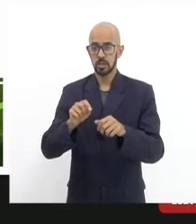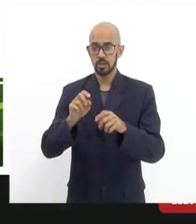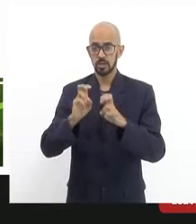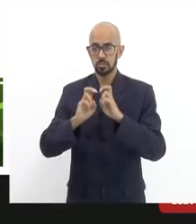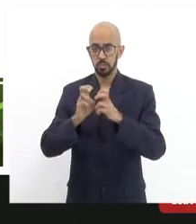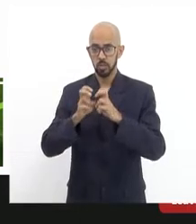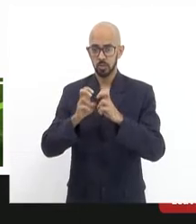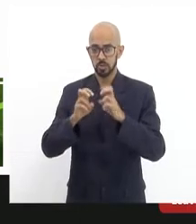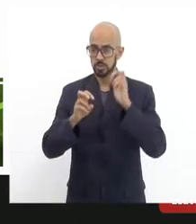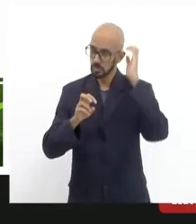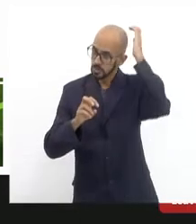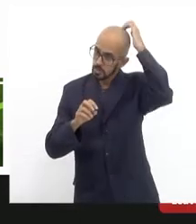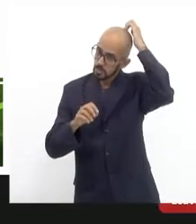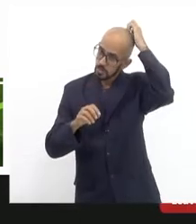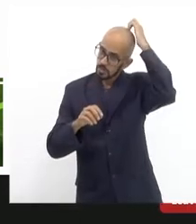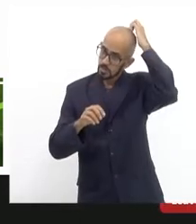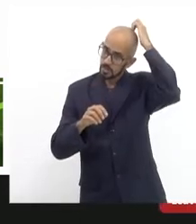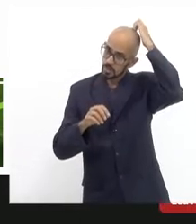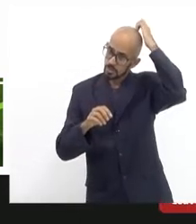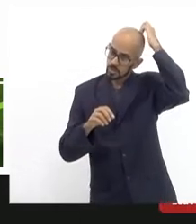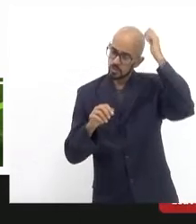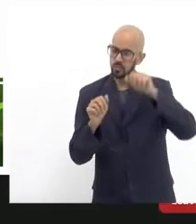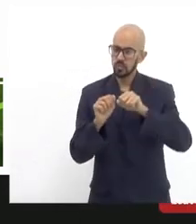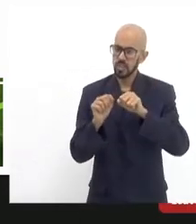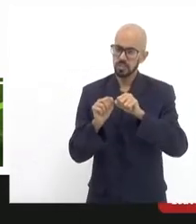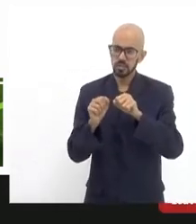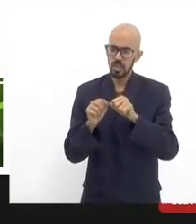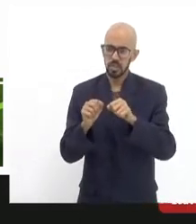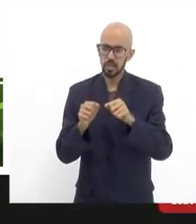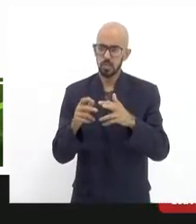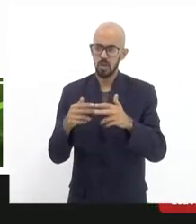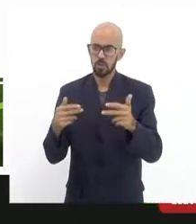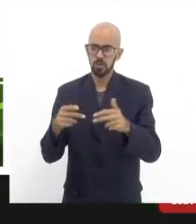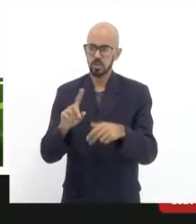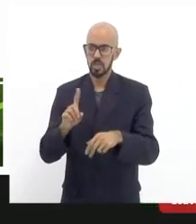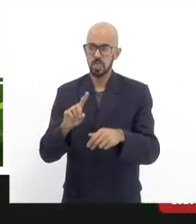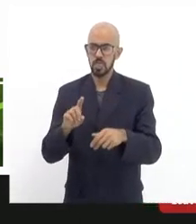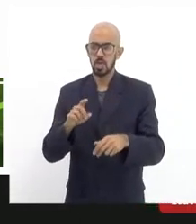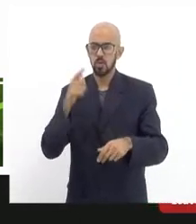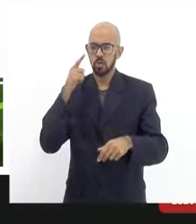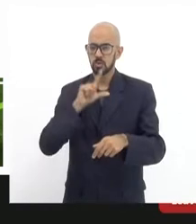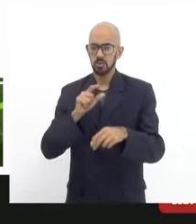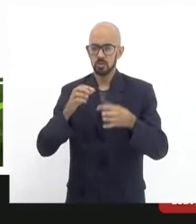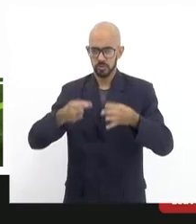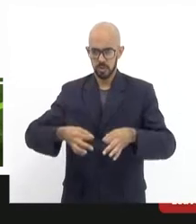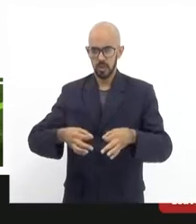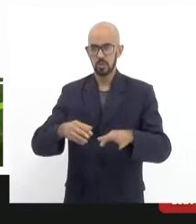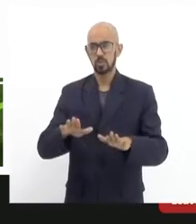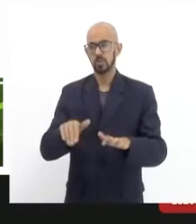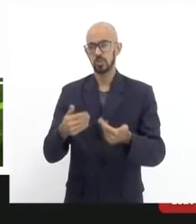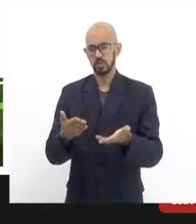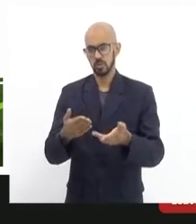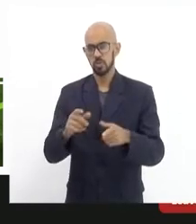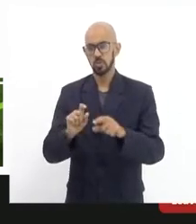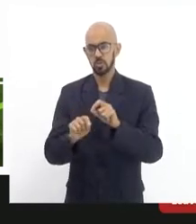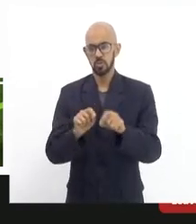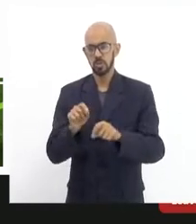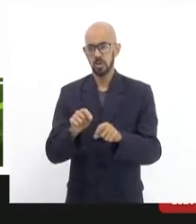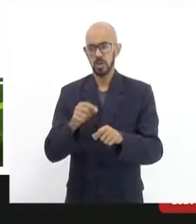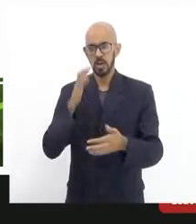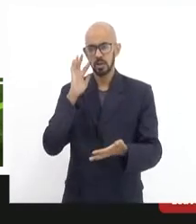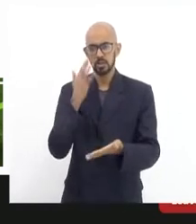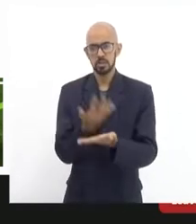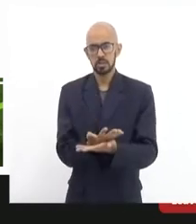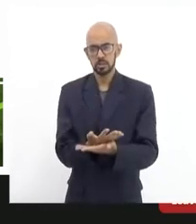do BIRD fazendo uma aventura que não deu certo, e ao invés de investirem nos bondes históricos, a sentença